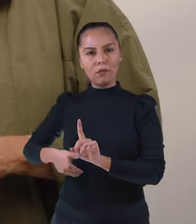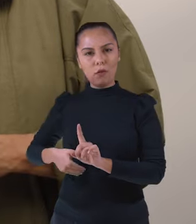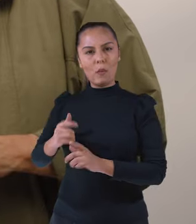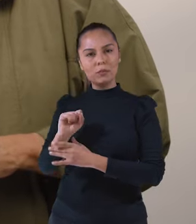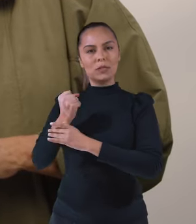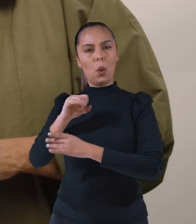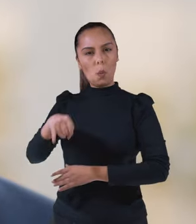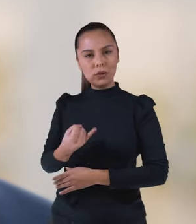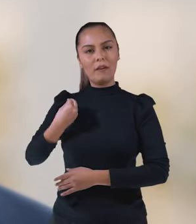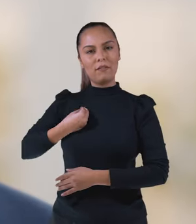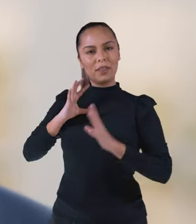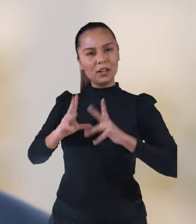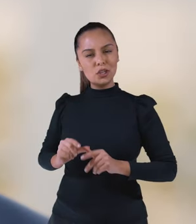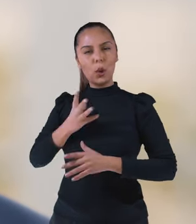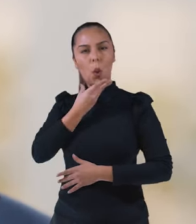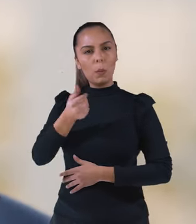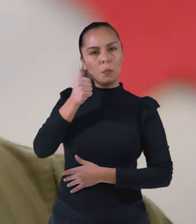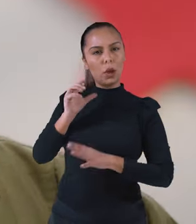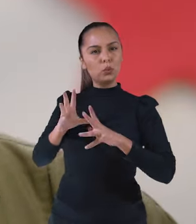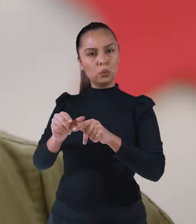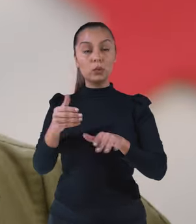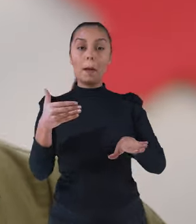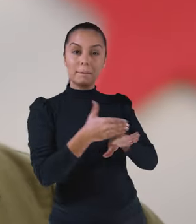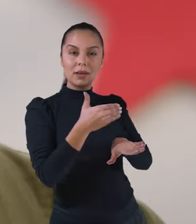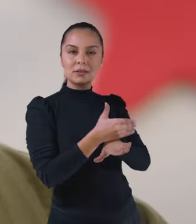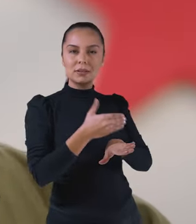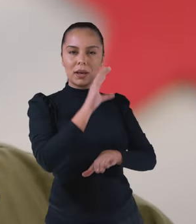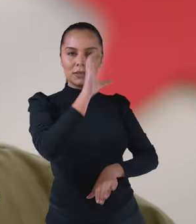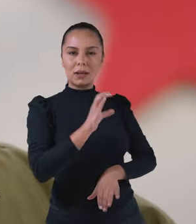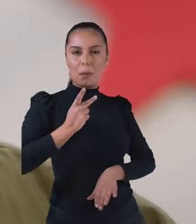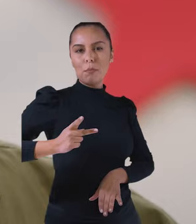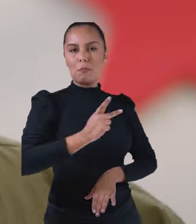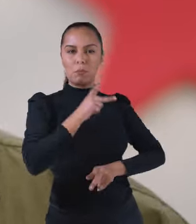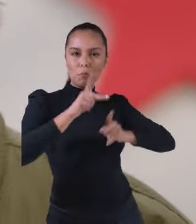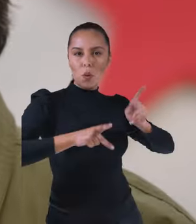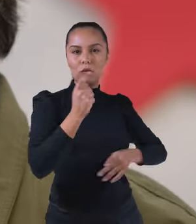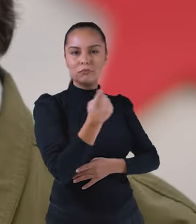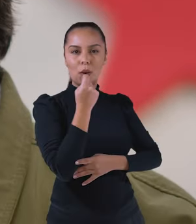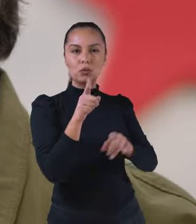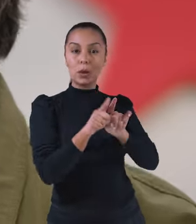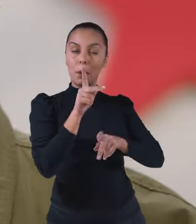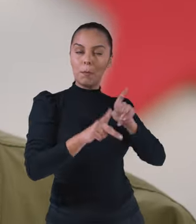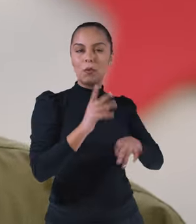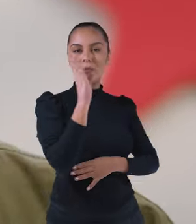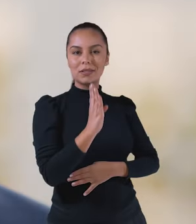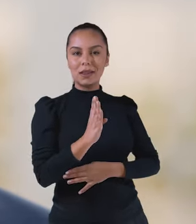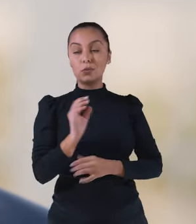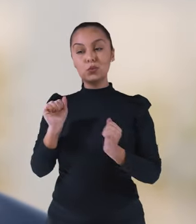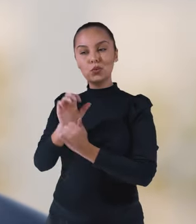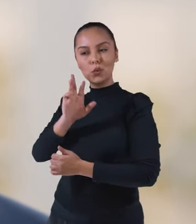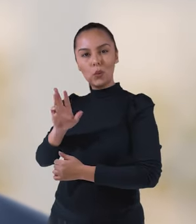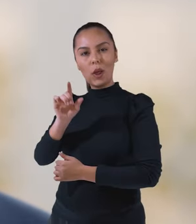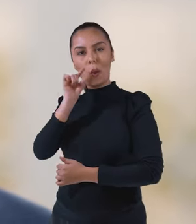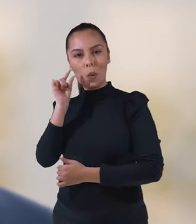oportunidade e vida digna a todos e todas. Com a participação cidadã do povo gaúcho e do povo brasileiro. Com